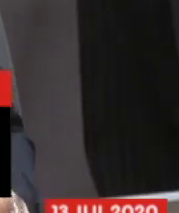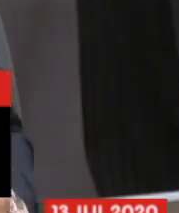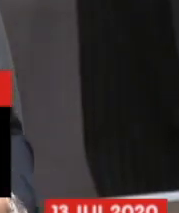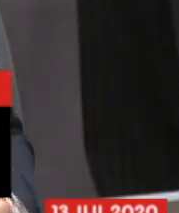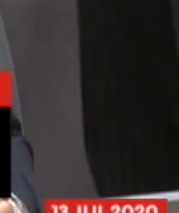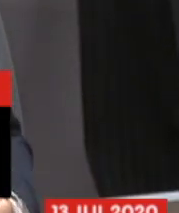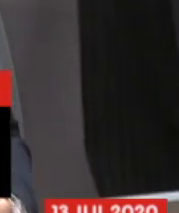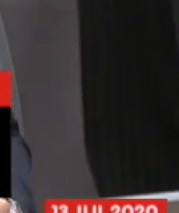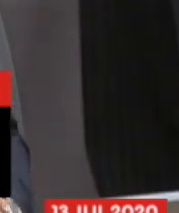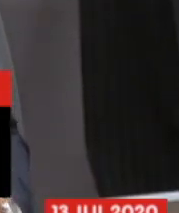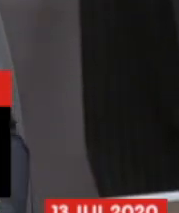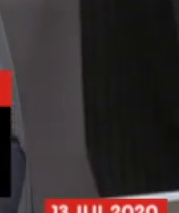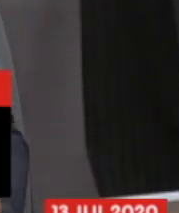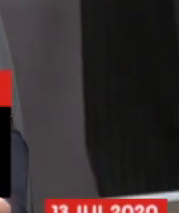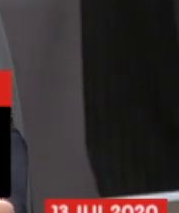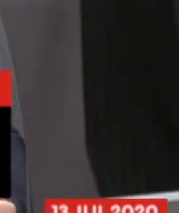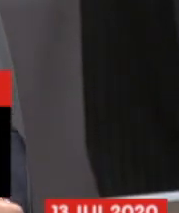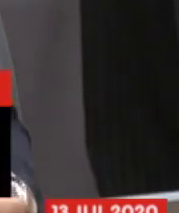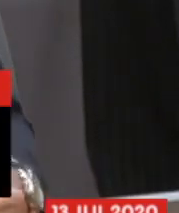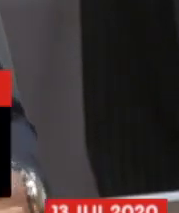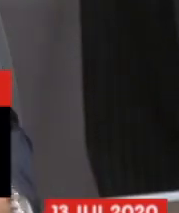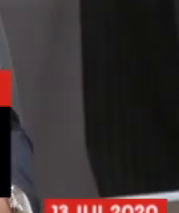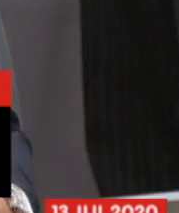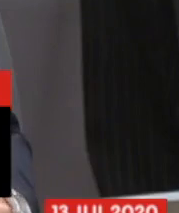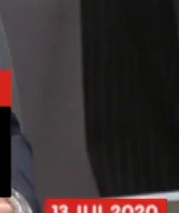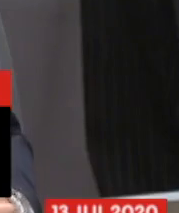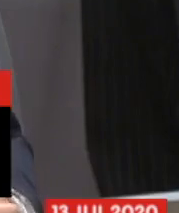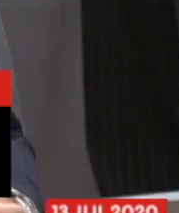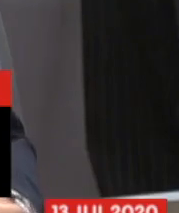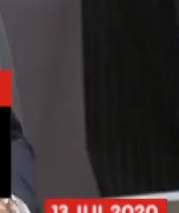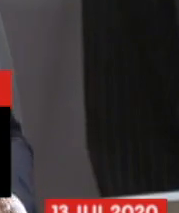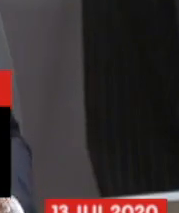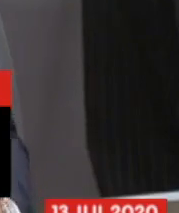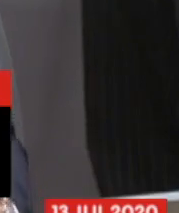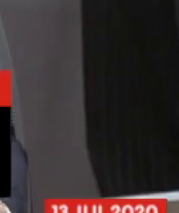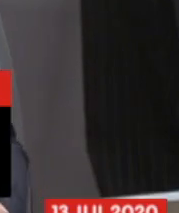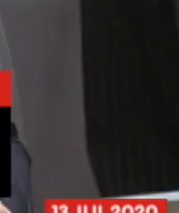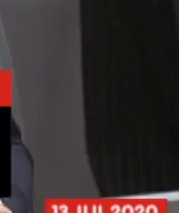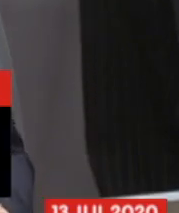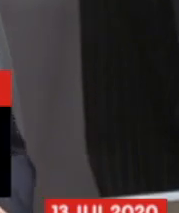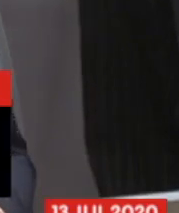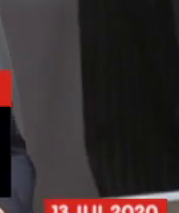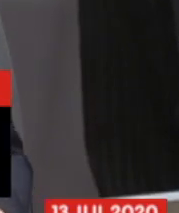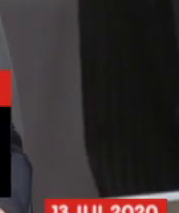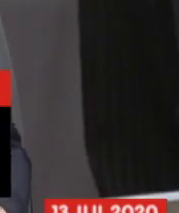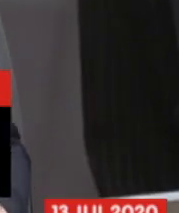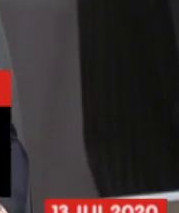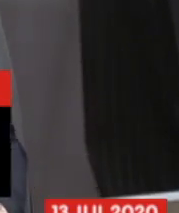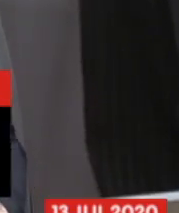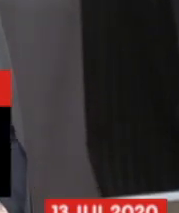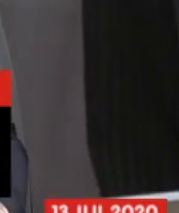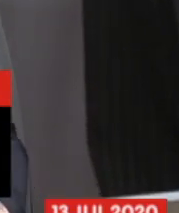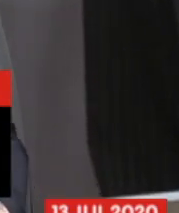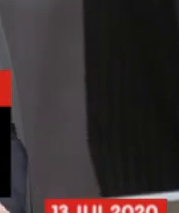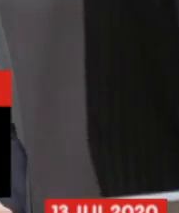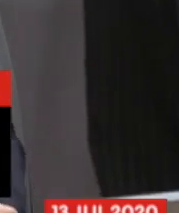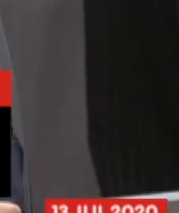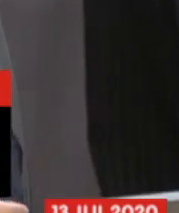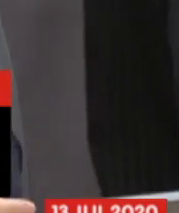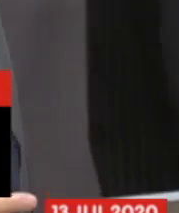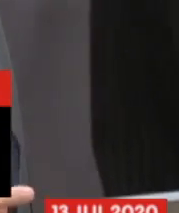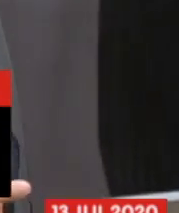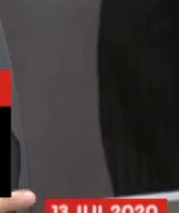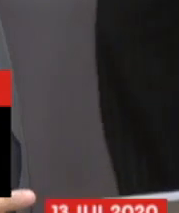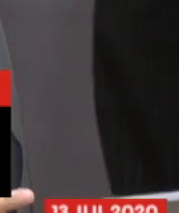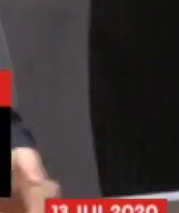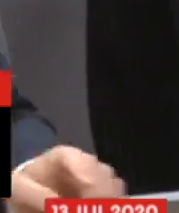Regras na idade mínima para se aposentar, regras de tempo mínimo de contribuição e alteração no valor da contribuição,